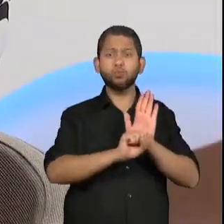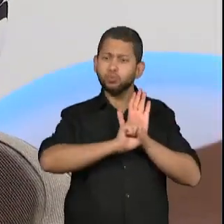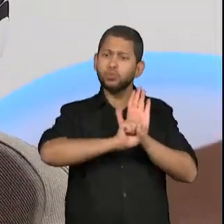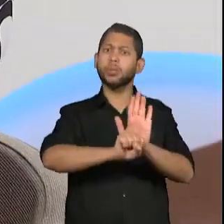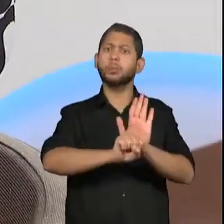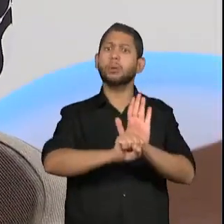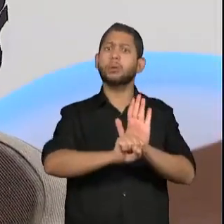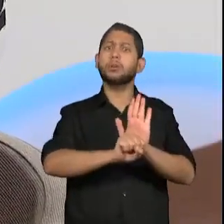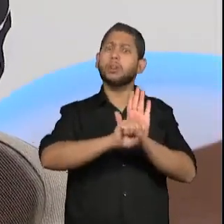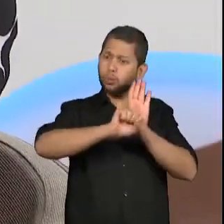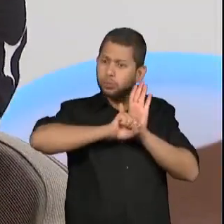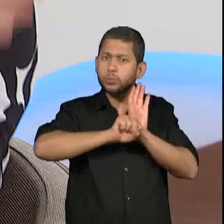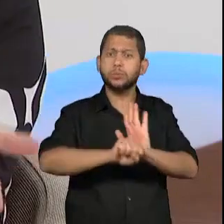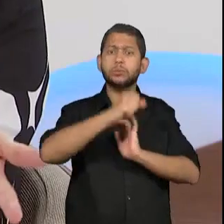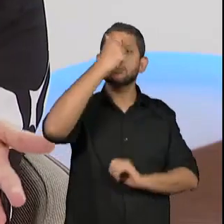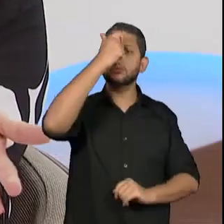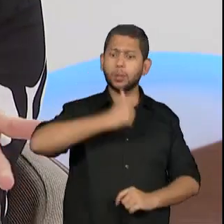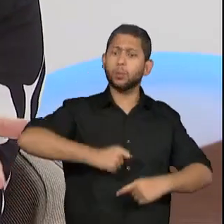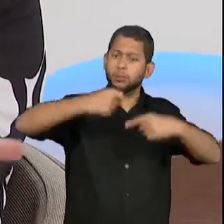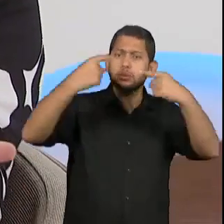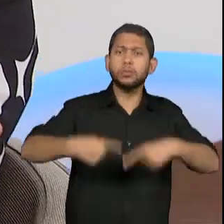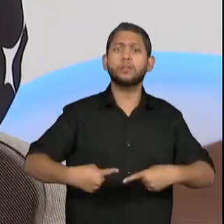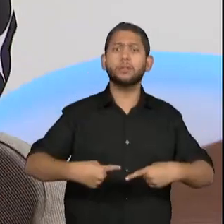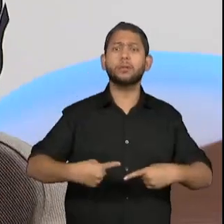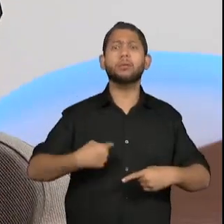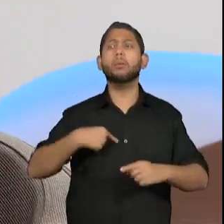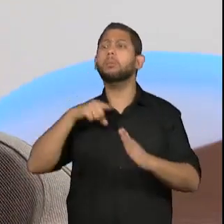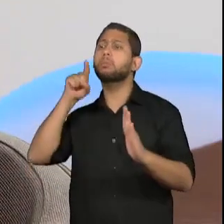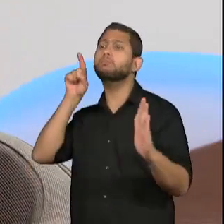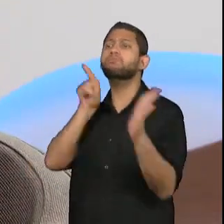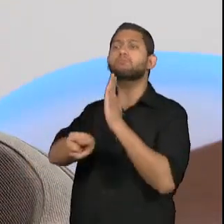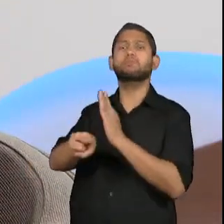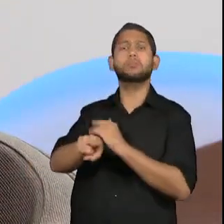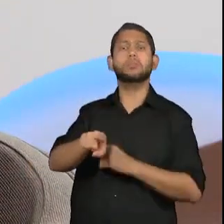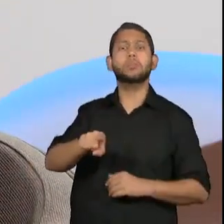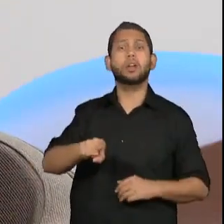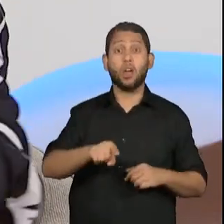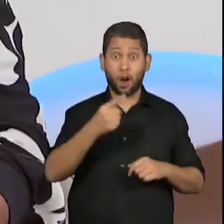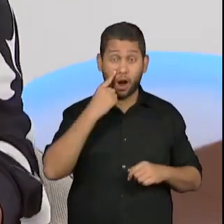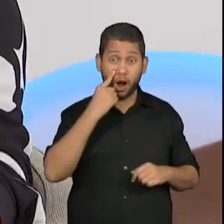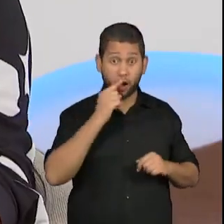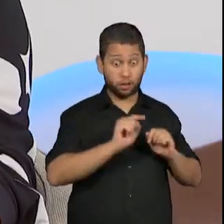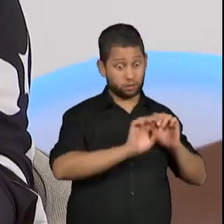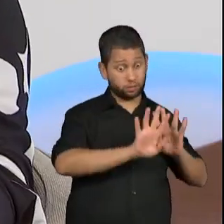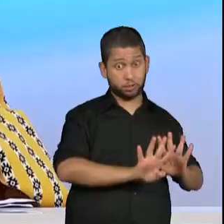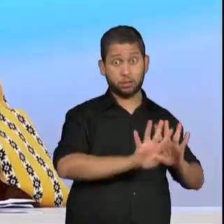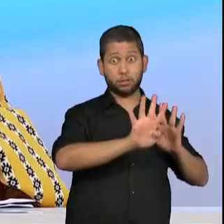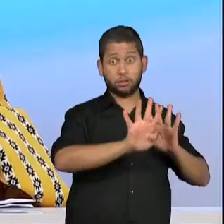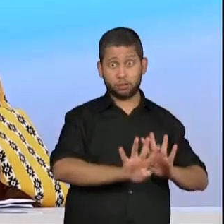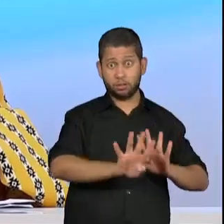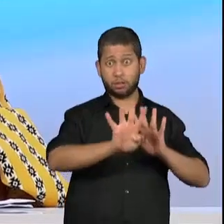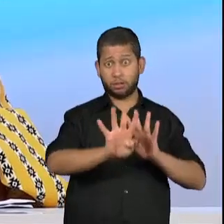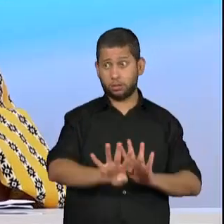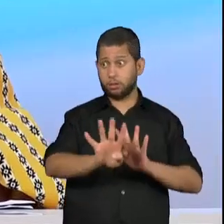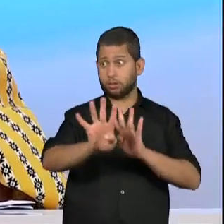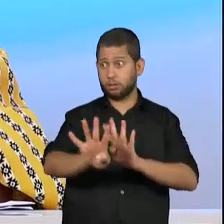e questionado desde o primeiro momento até a hora em que a escola... Isso que eu ia perguntar, como é que ficou a dúvida, né?